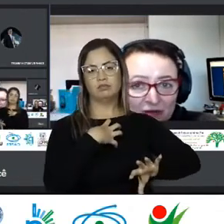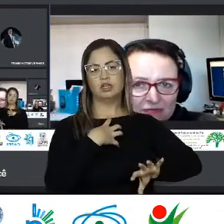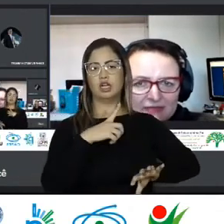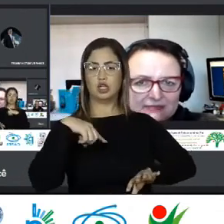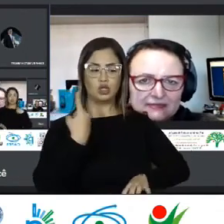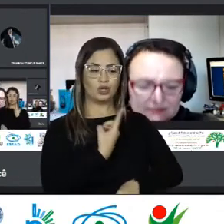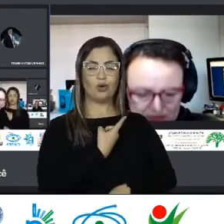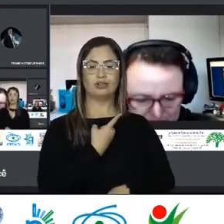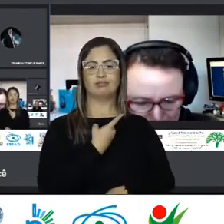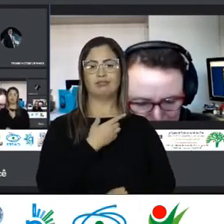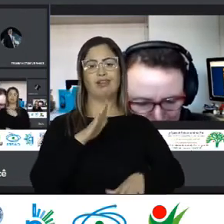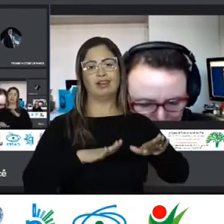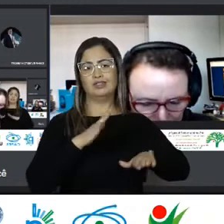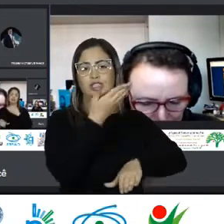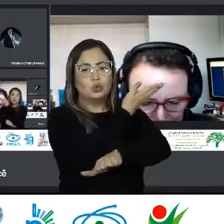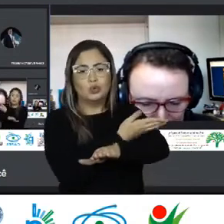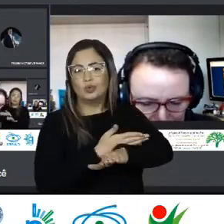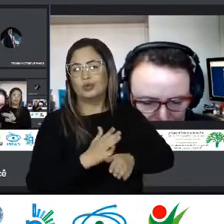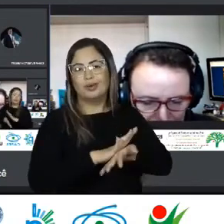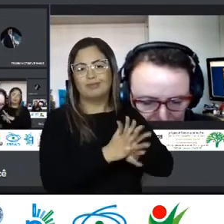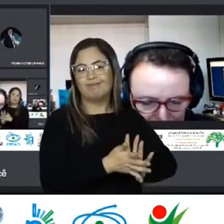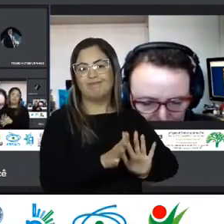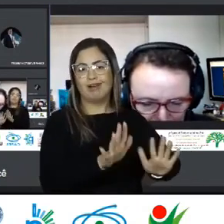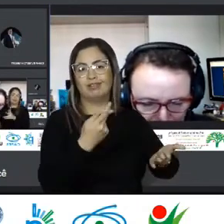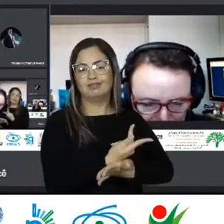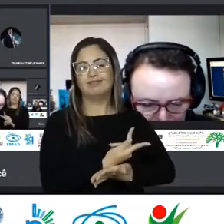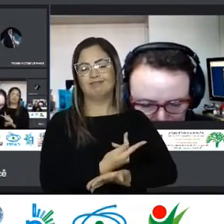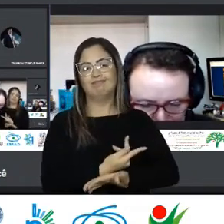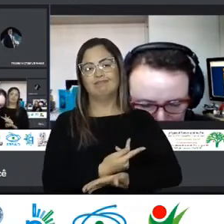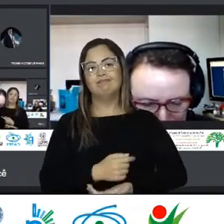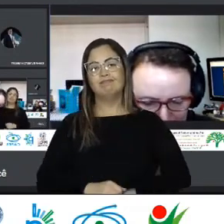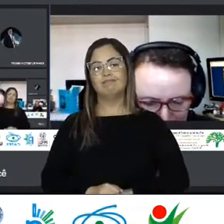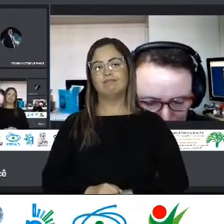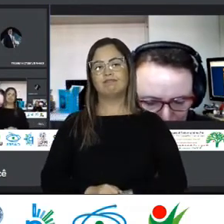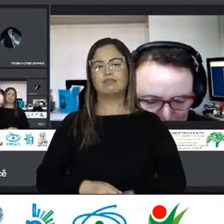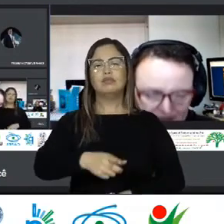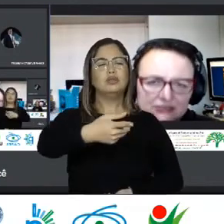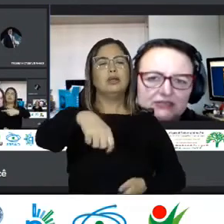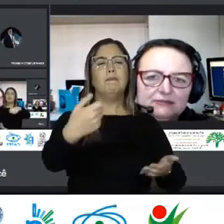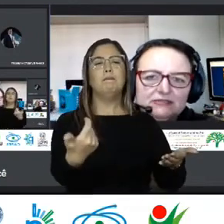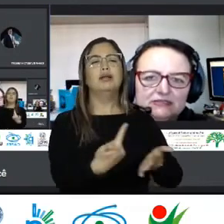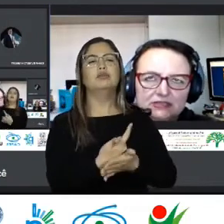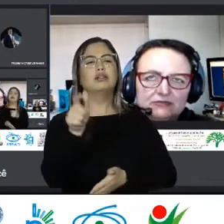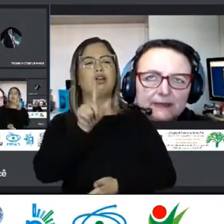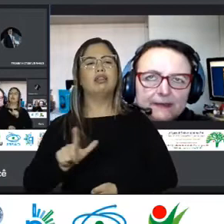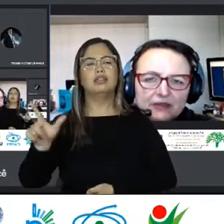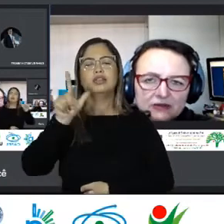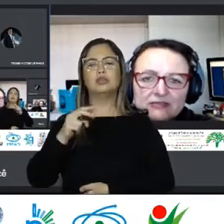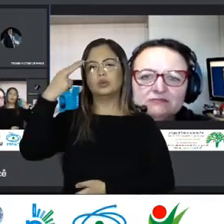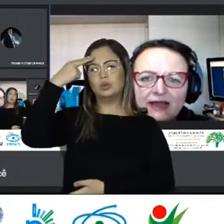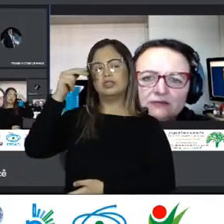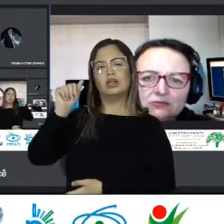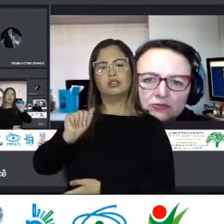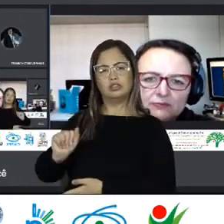familiarizou Com essas Questões Alguém perguntou Sobre a literatura Haitiana Para estrangeiros